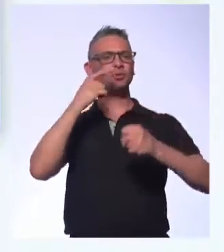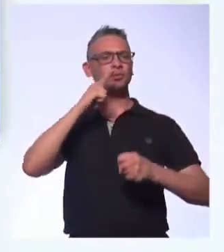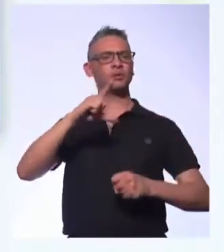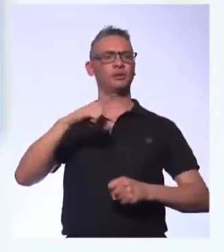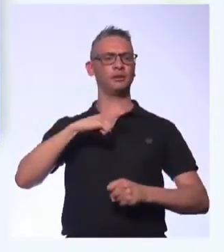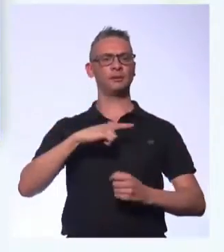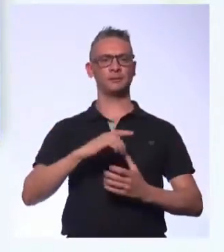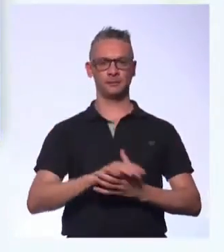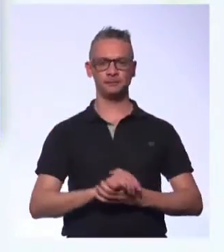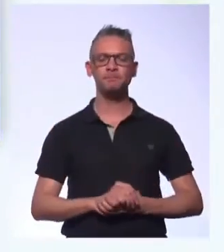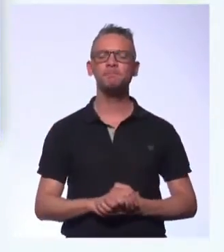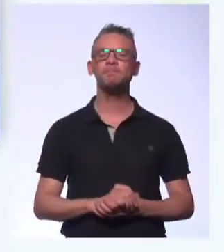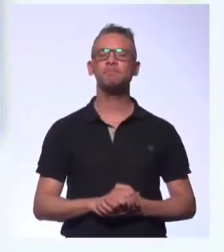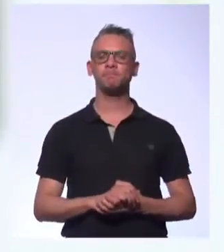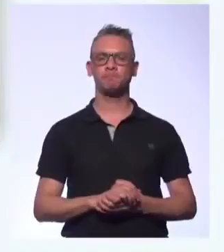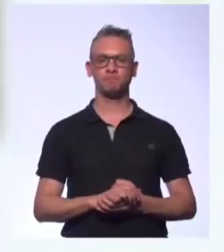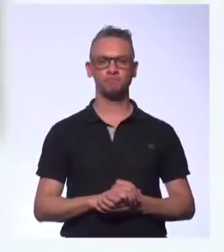teve.